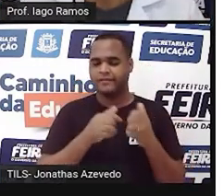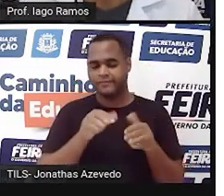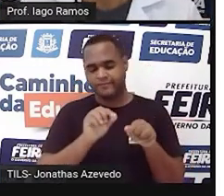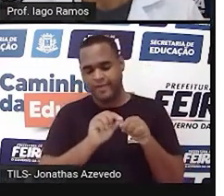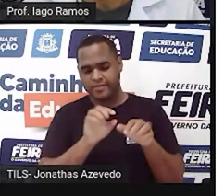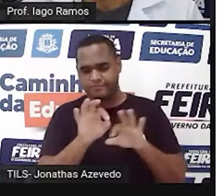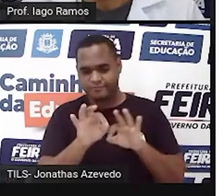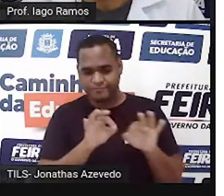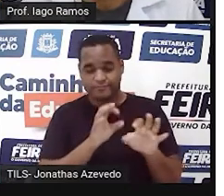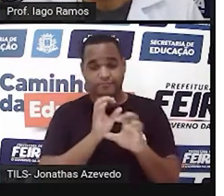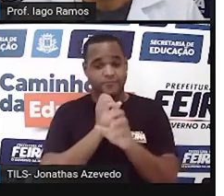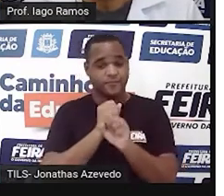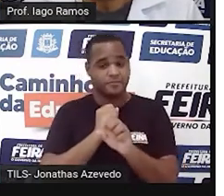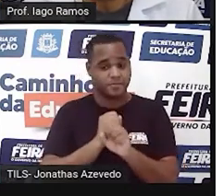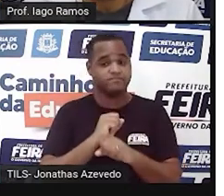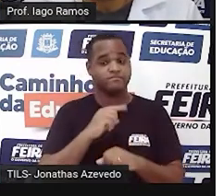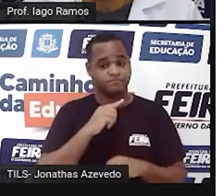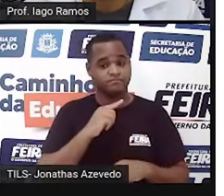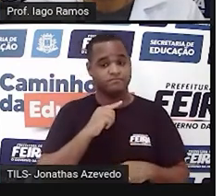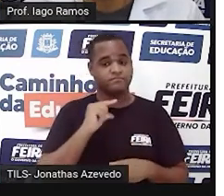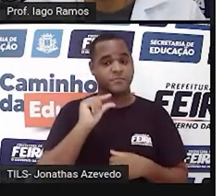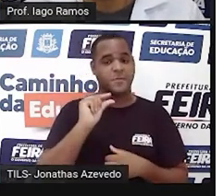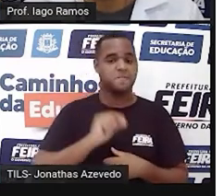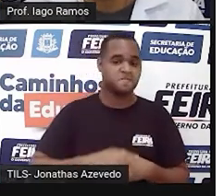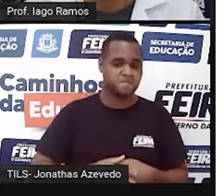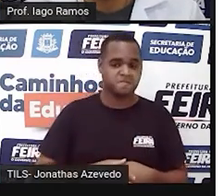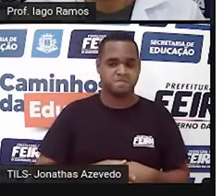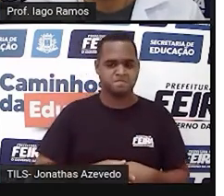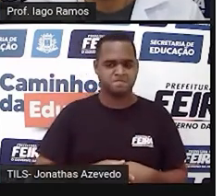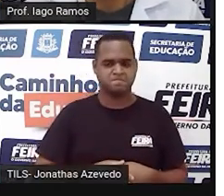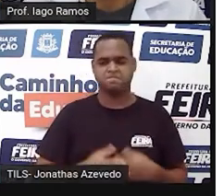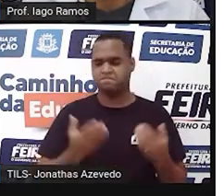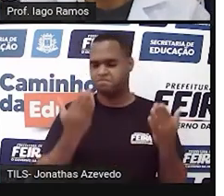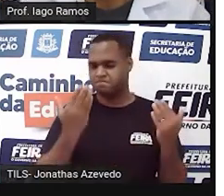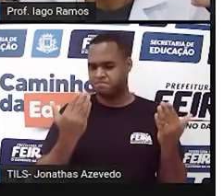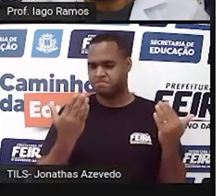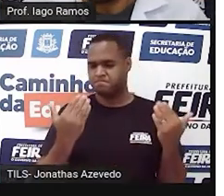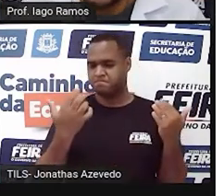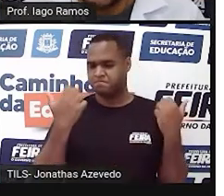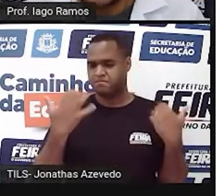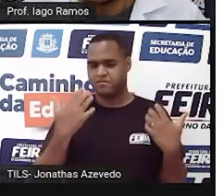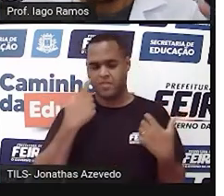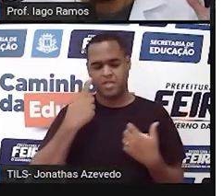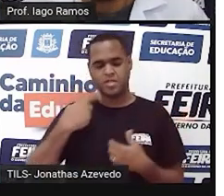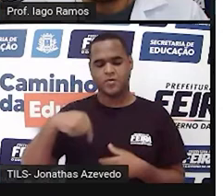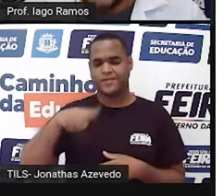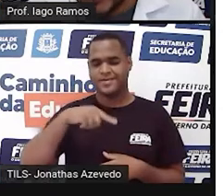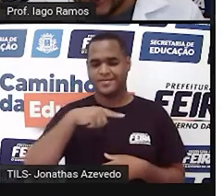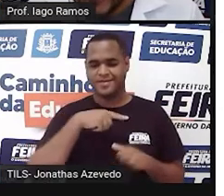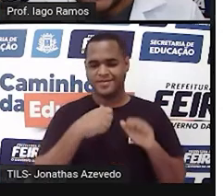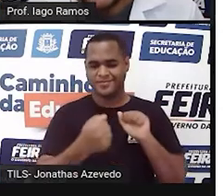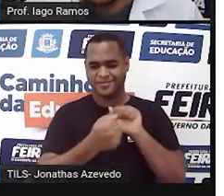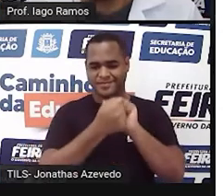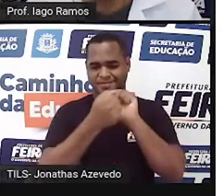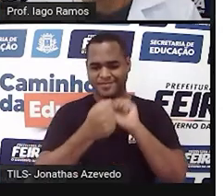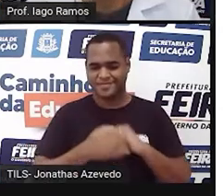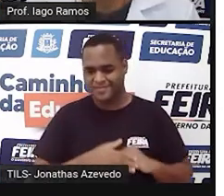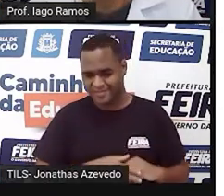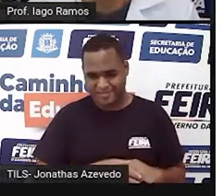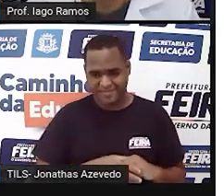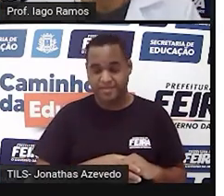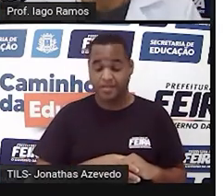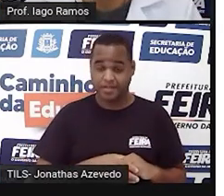pouquinho de cálculo, tá bom? Então, vamos lá, vem comigo, vem conosco, porque as